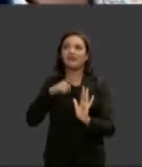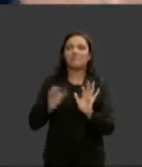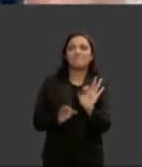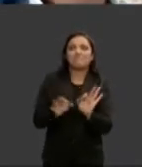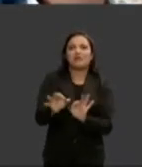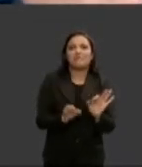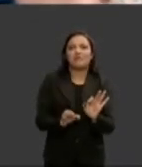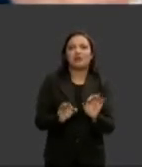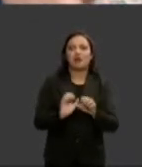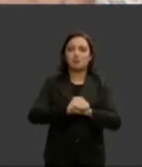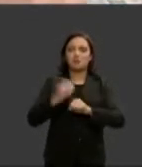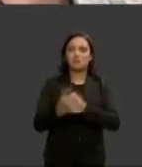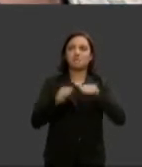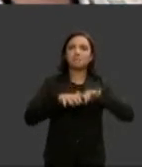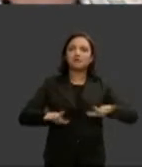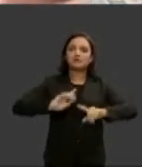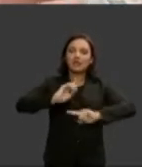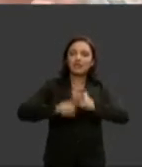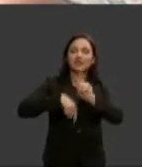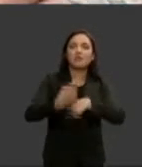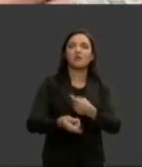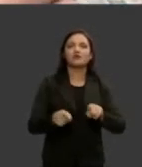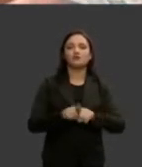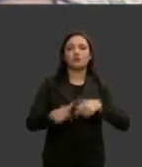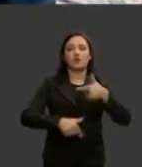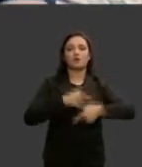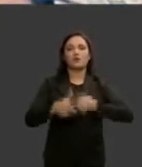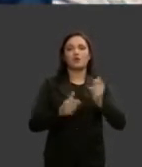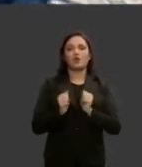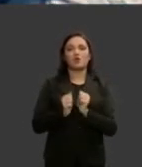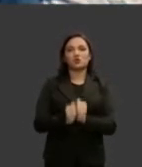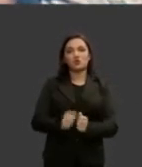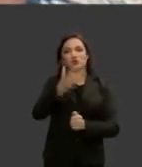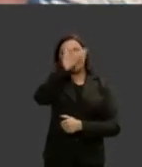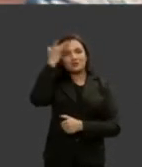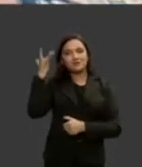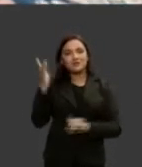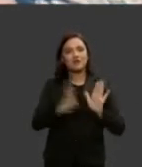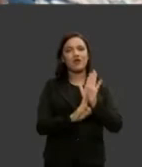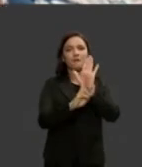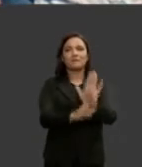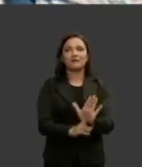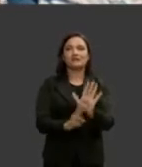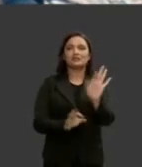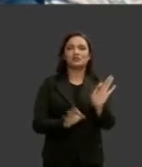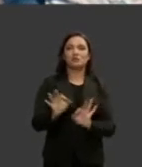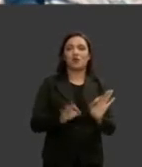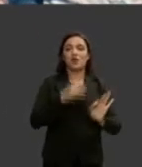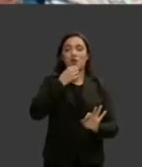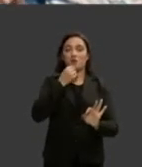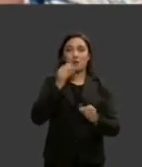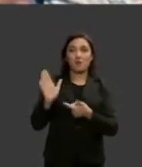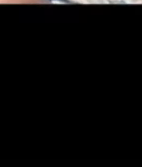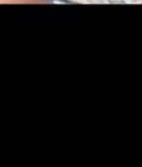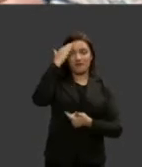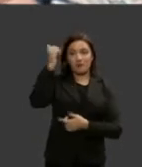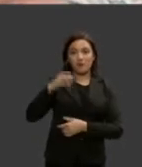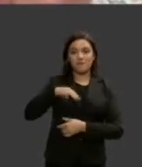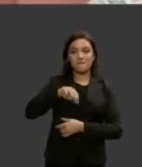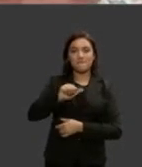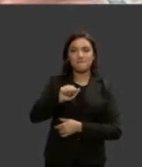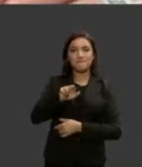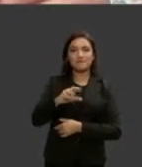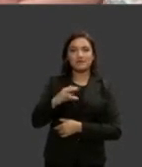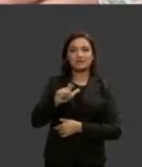inclusive uma ação com o embaixador desse programa o apresentador de TV Marcelo Tass